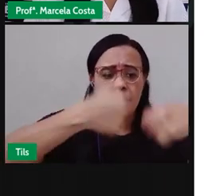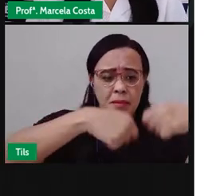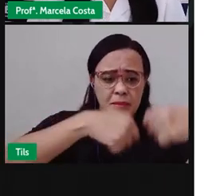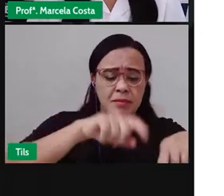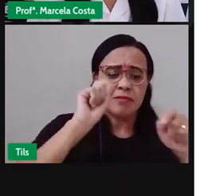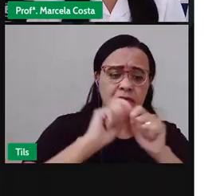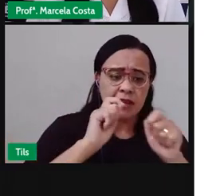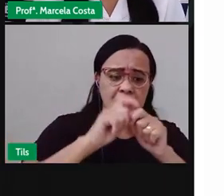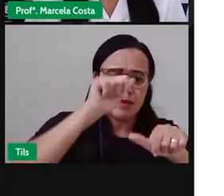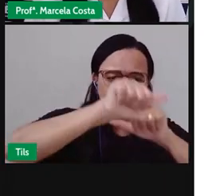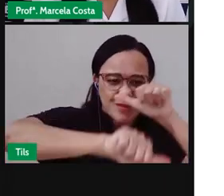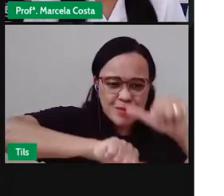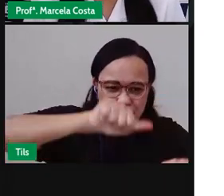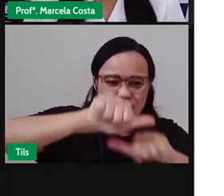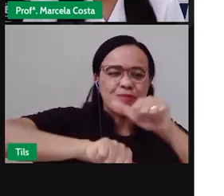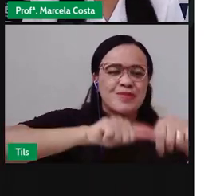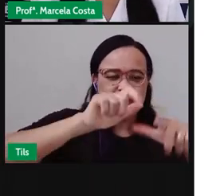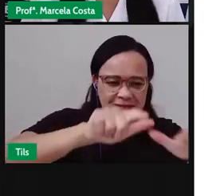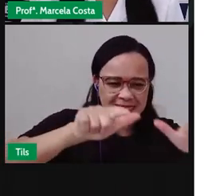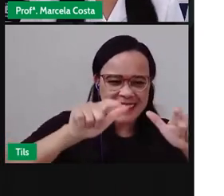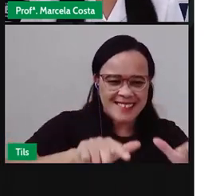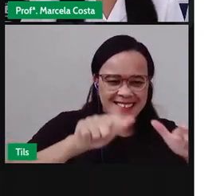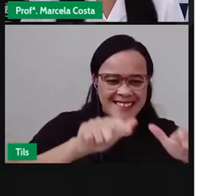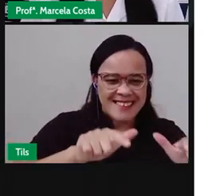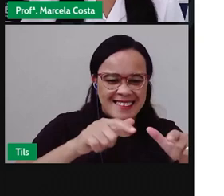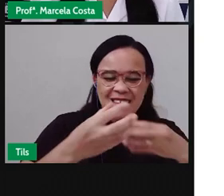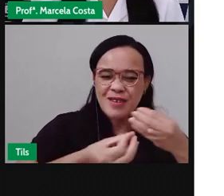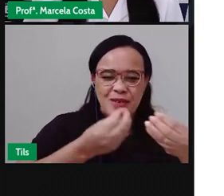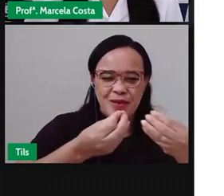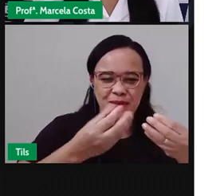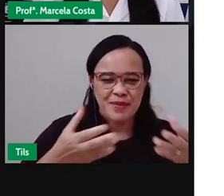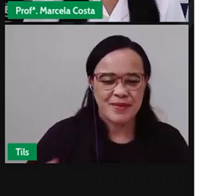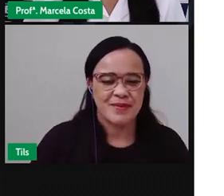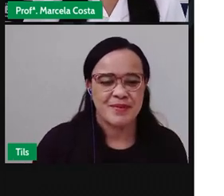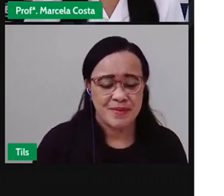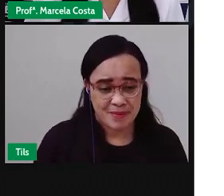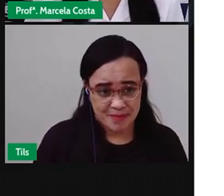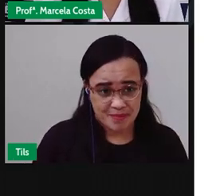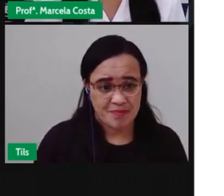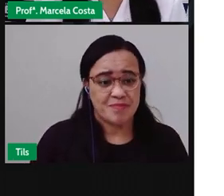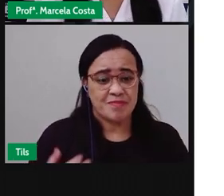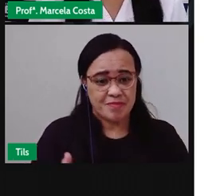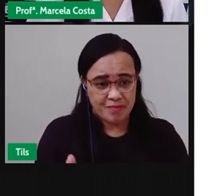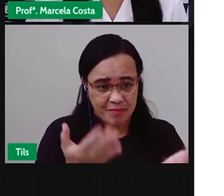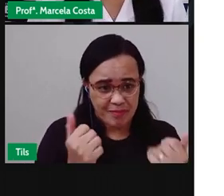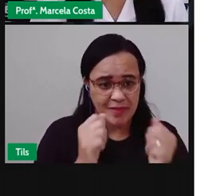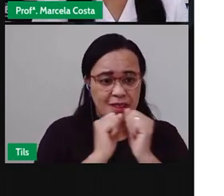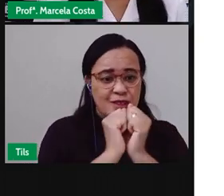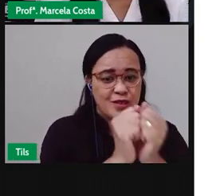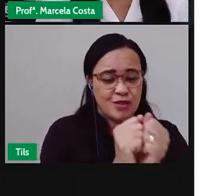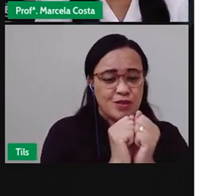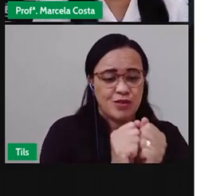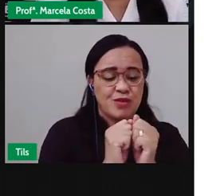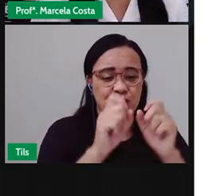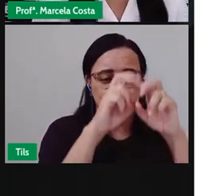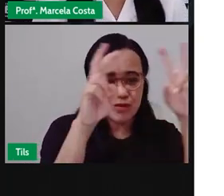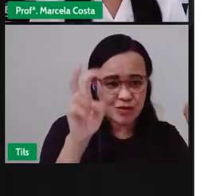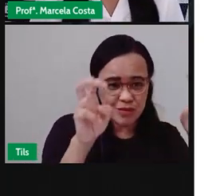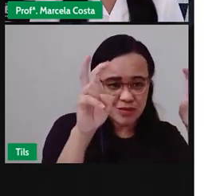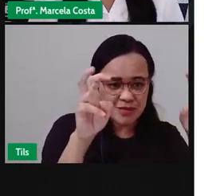ter nesses lugares. Agora vamos explorar um pouco mais sobre esse assunto.